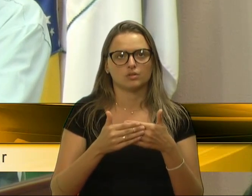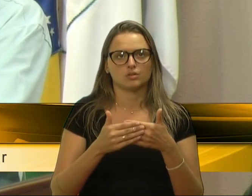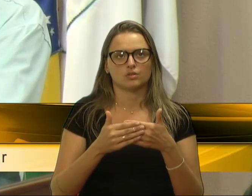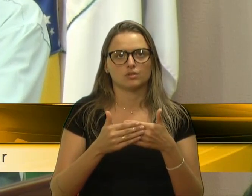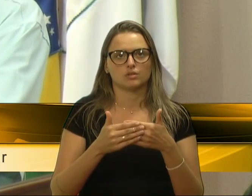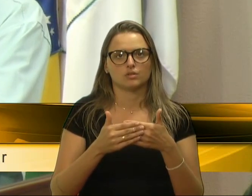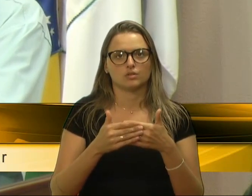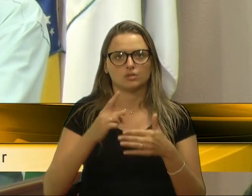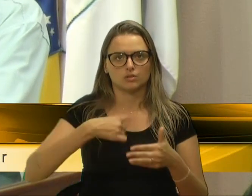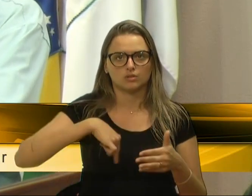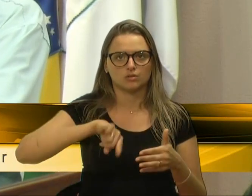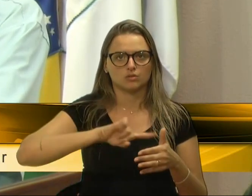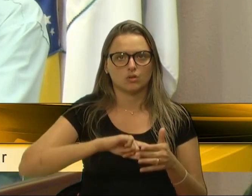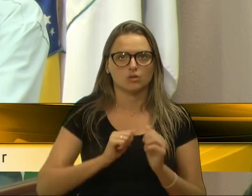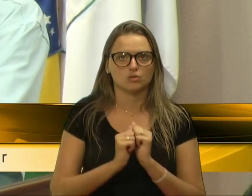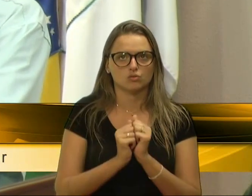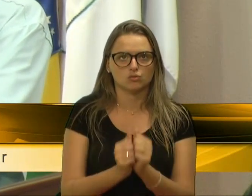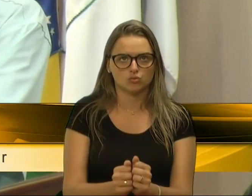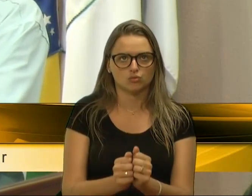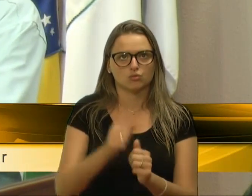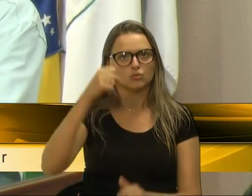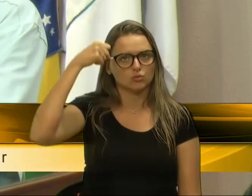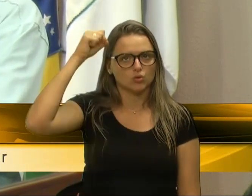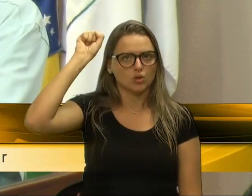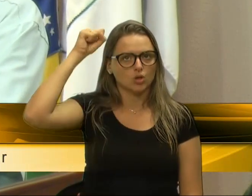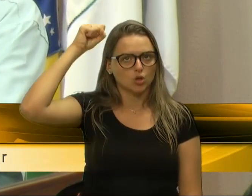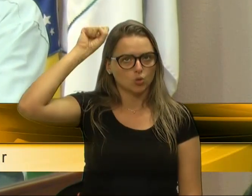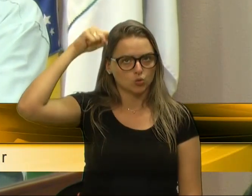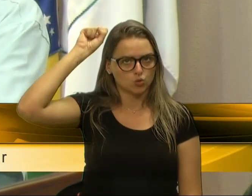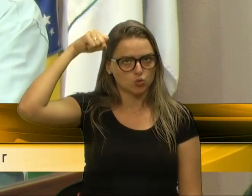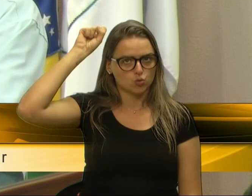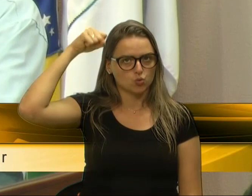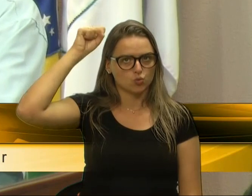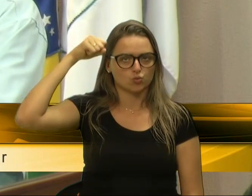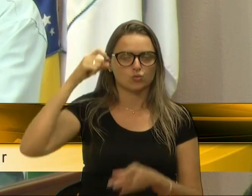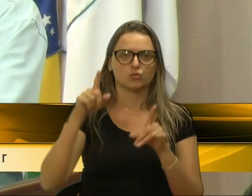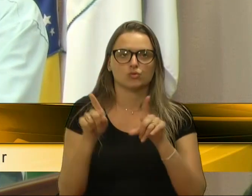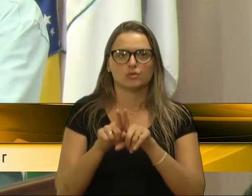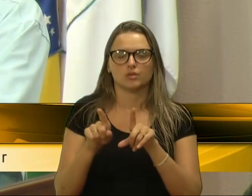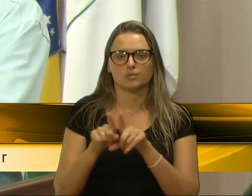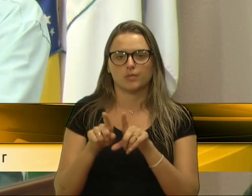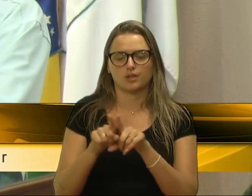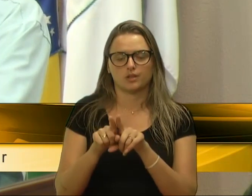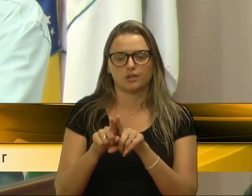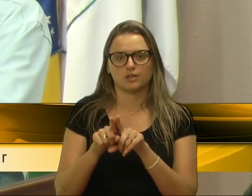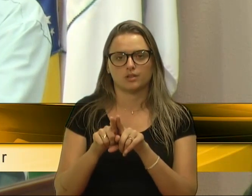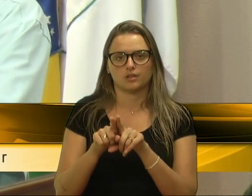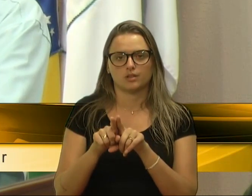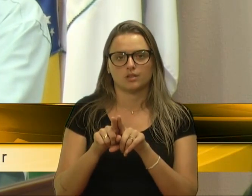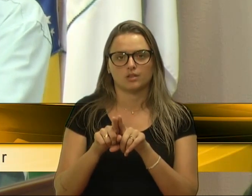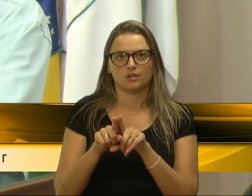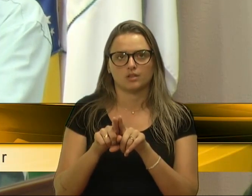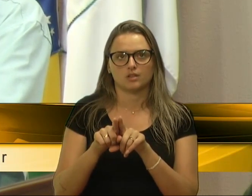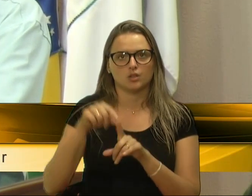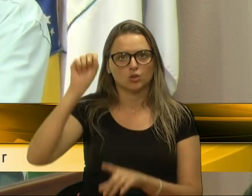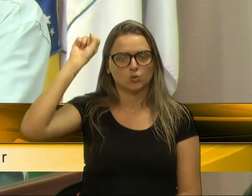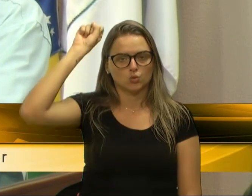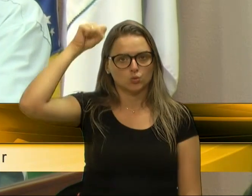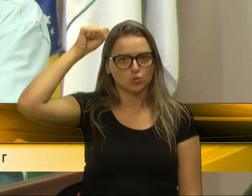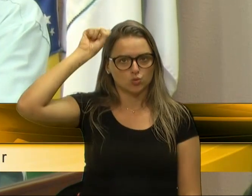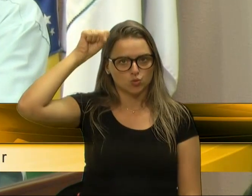E estamos juntos. O Xuxa, também, grande Xuxa, o Xuxa que